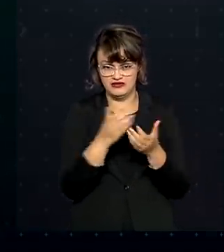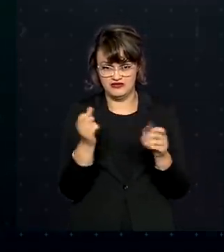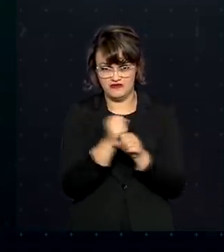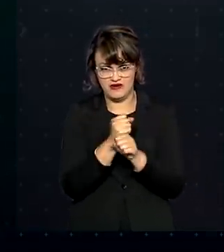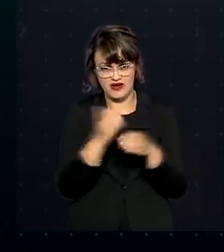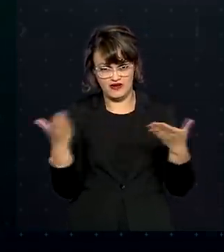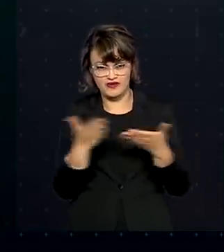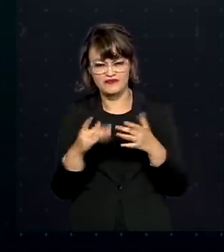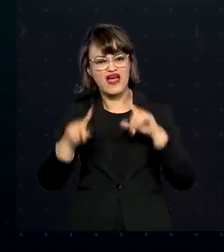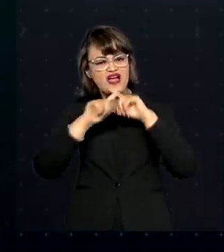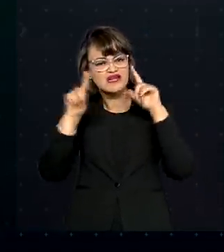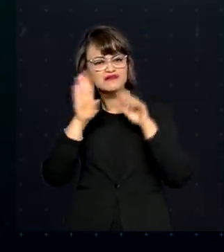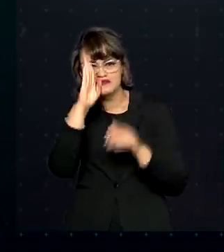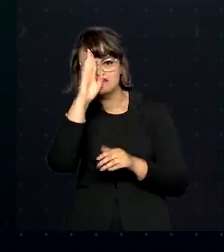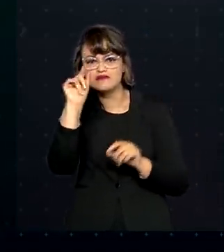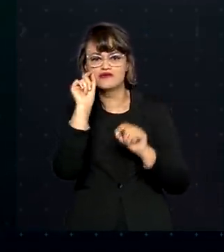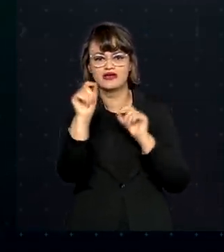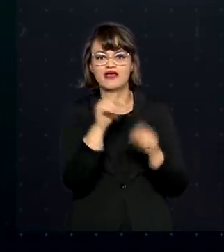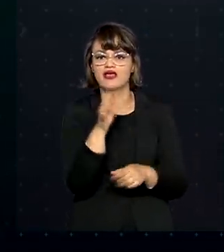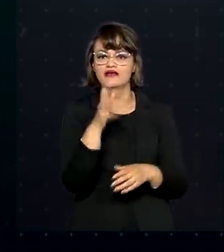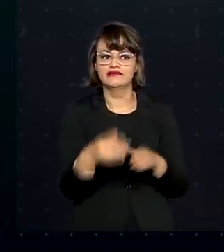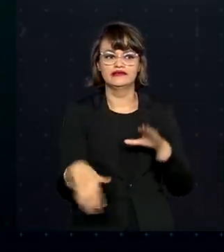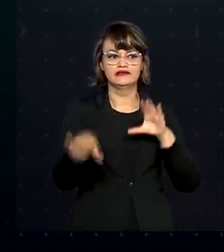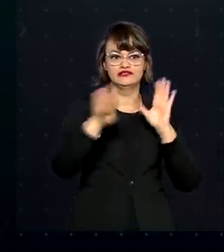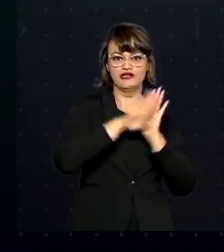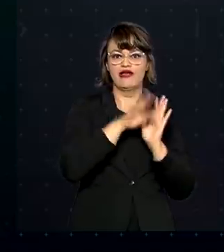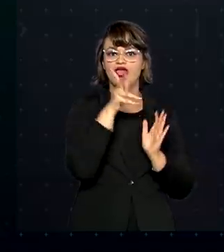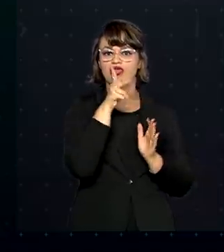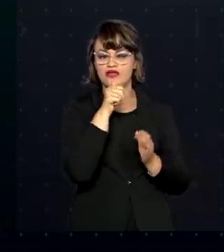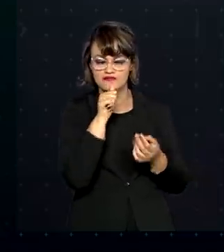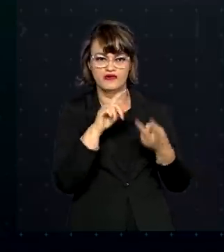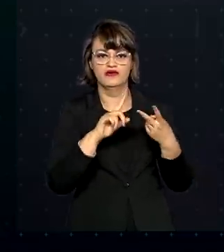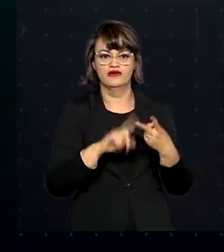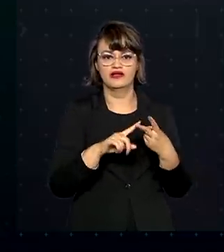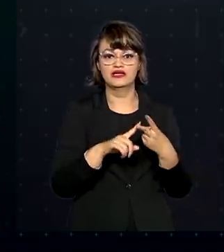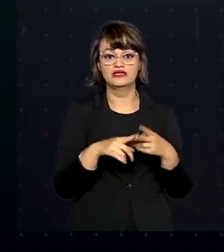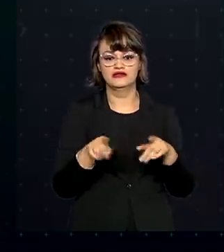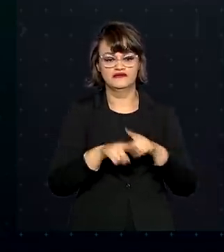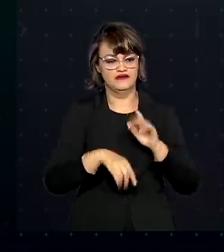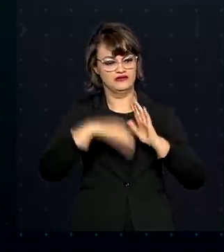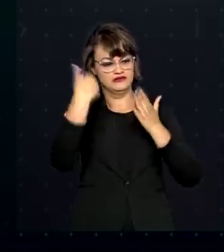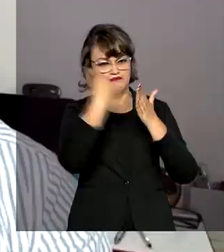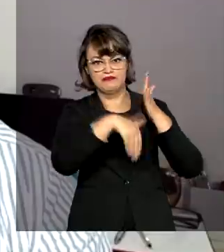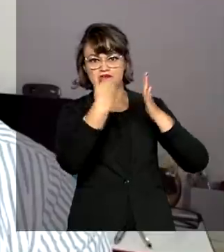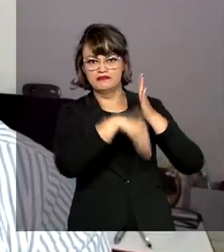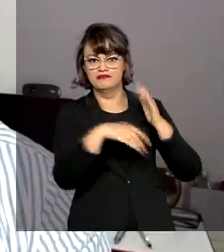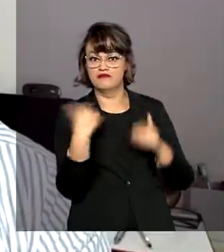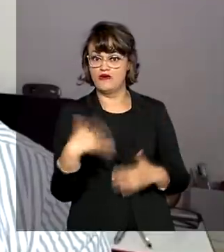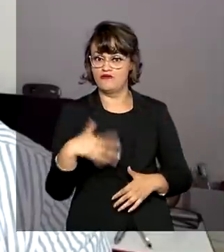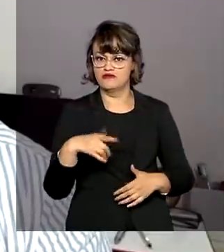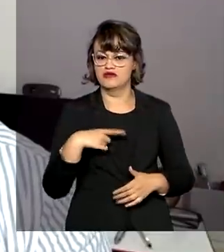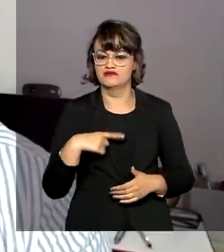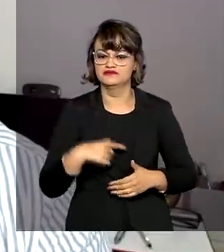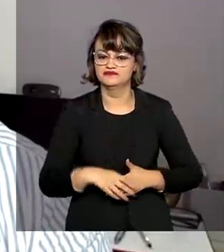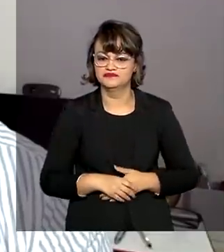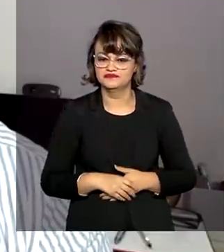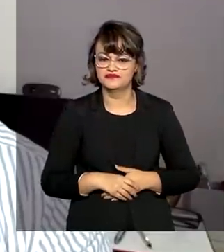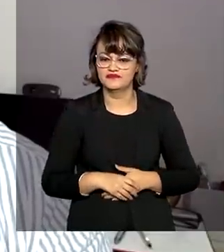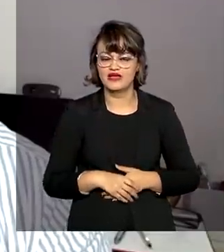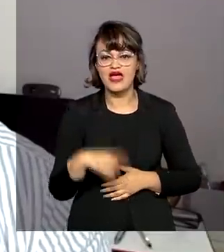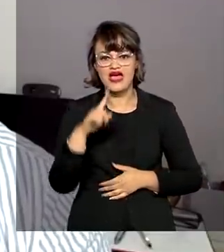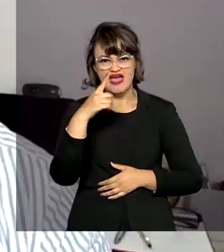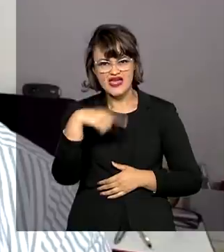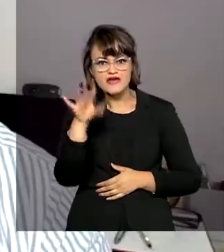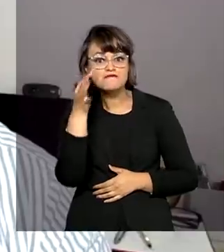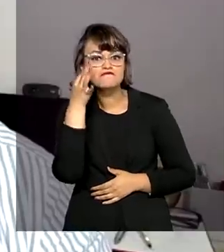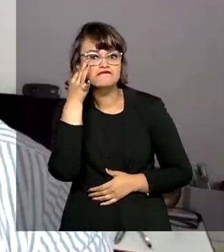As principais reclamações são sobre demora para entrega de produtos, além de cobranças abusivas. Eu não estou presente ou